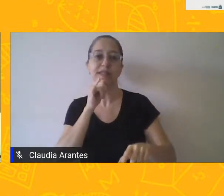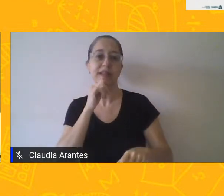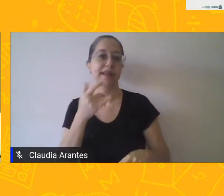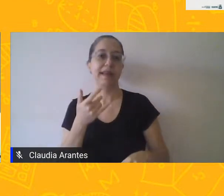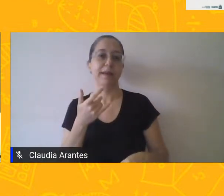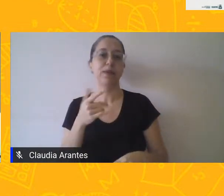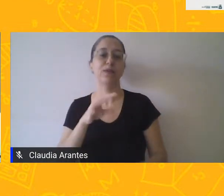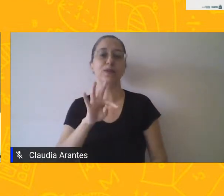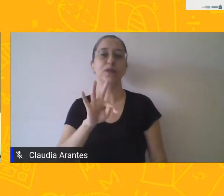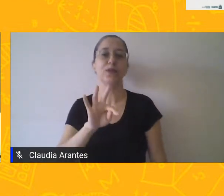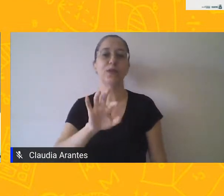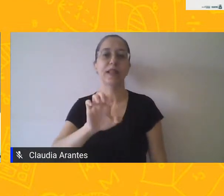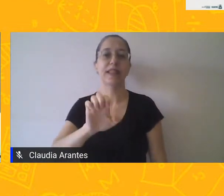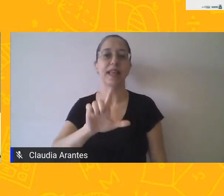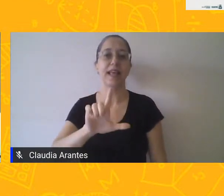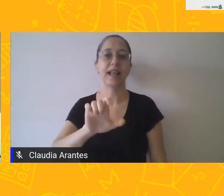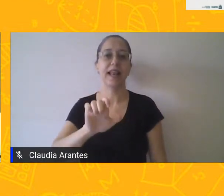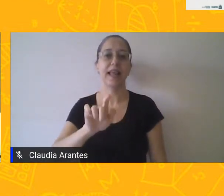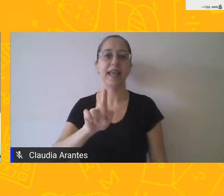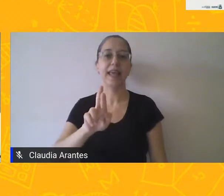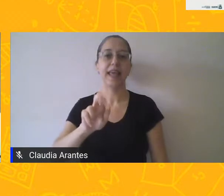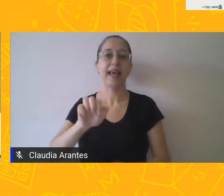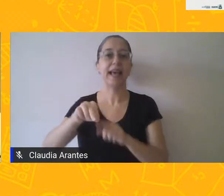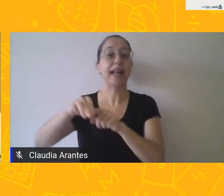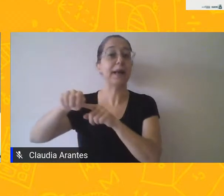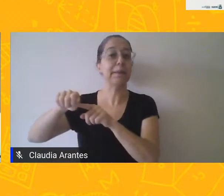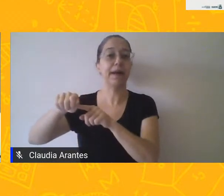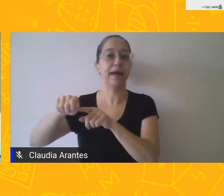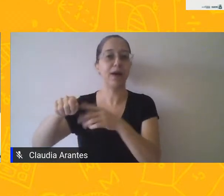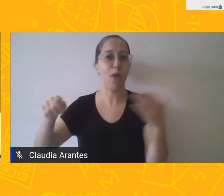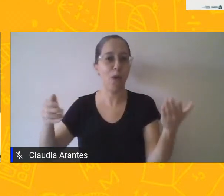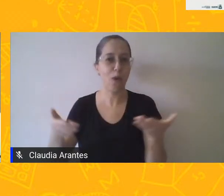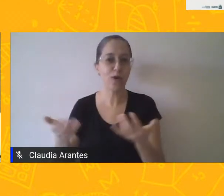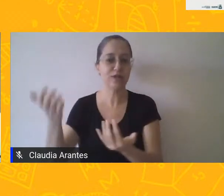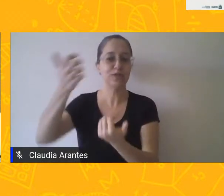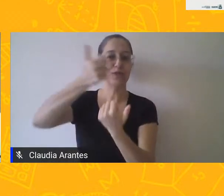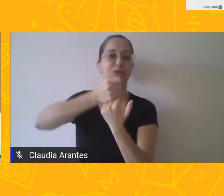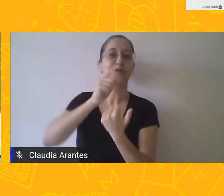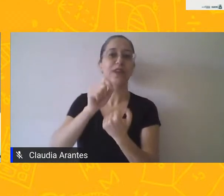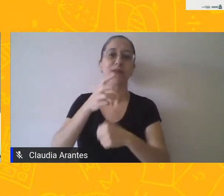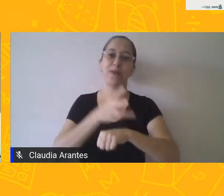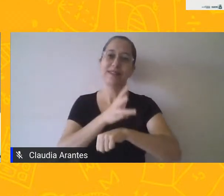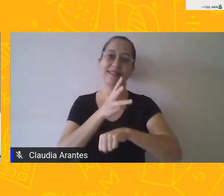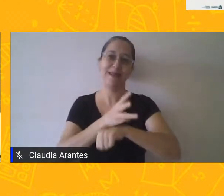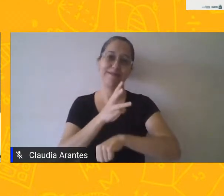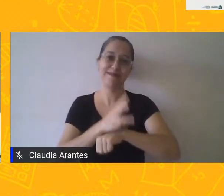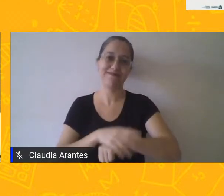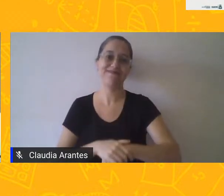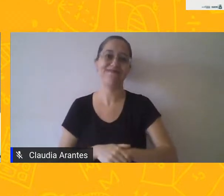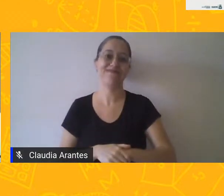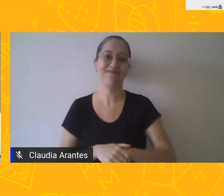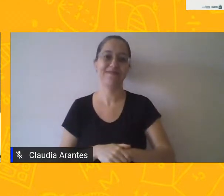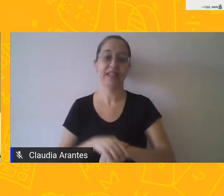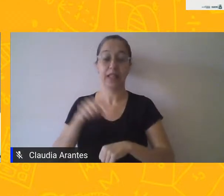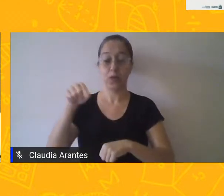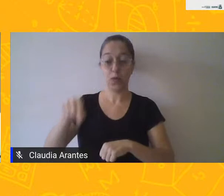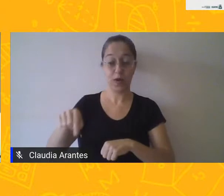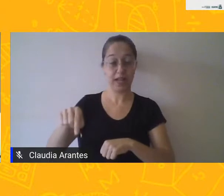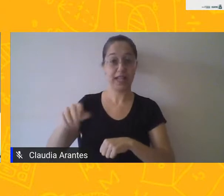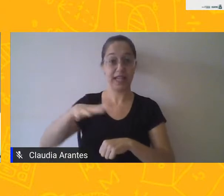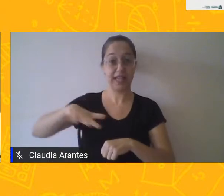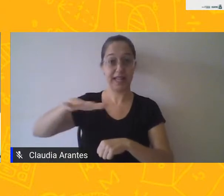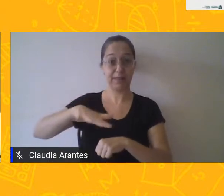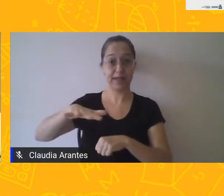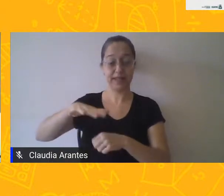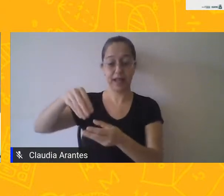mais. Hoje existe o quê? O WhatsApp. Então, migrou de um para outro.